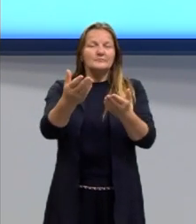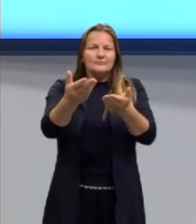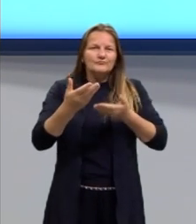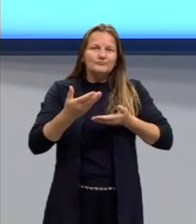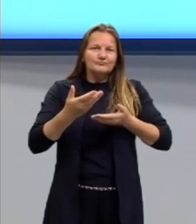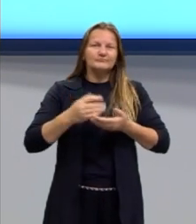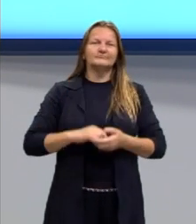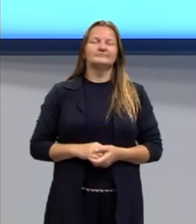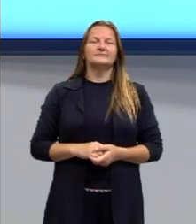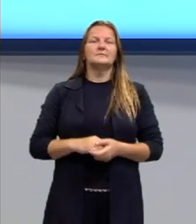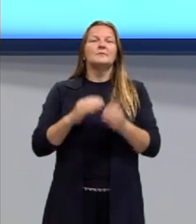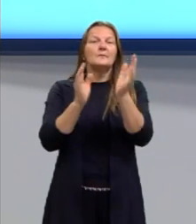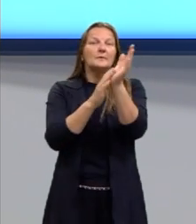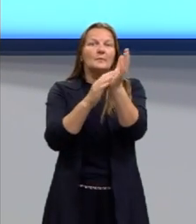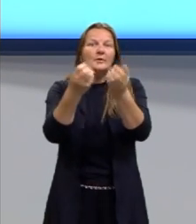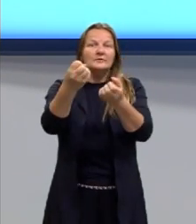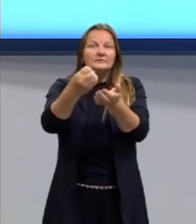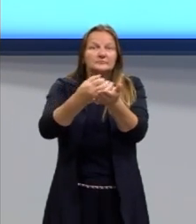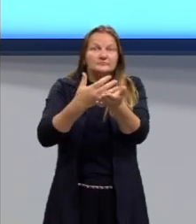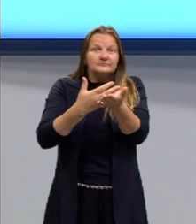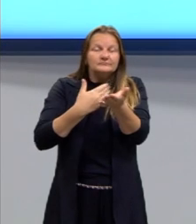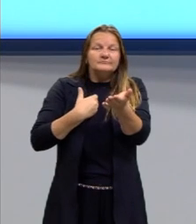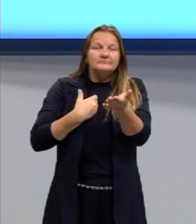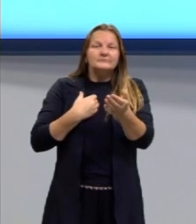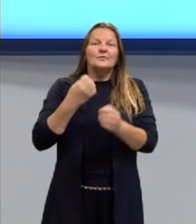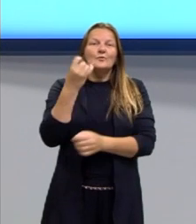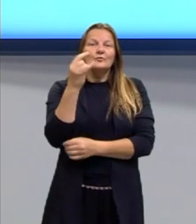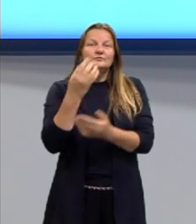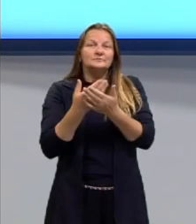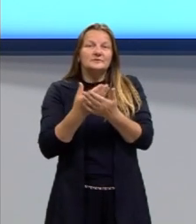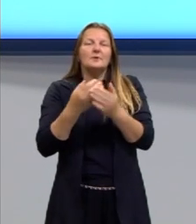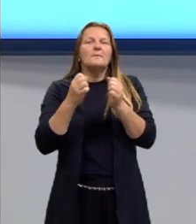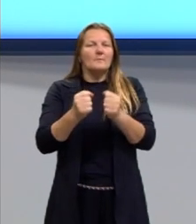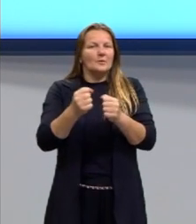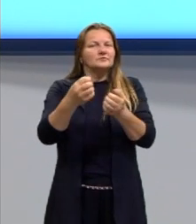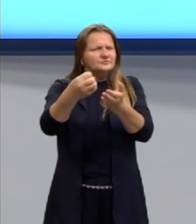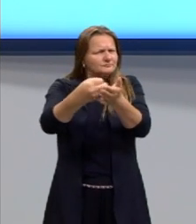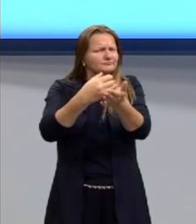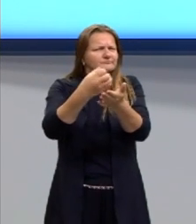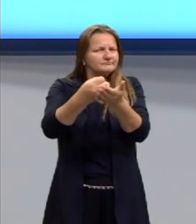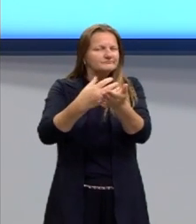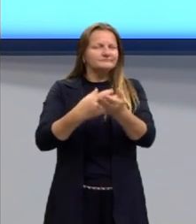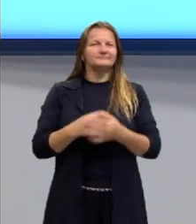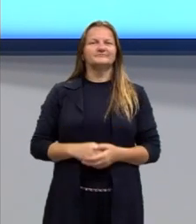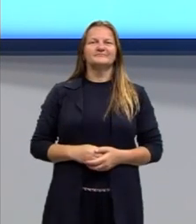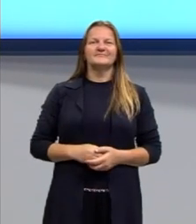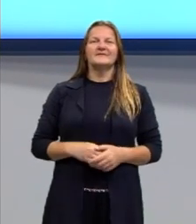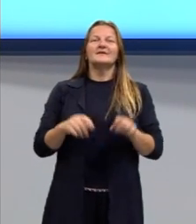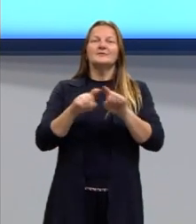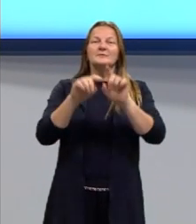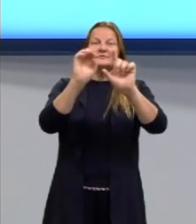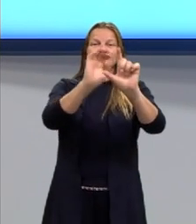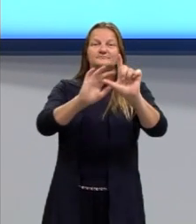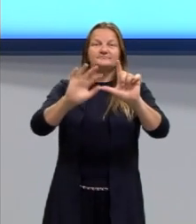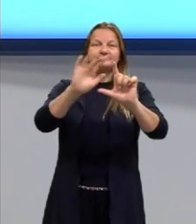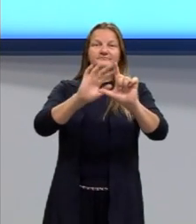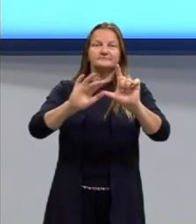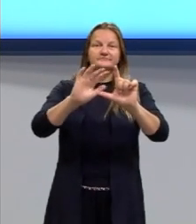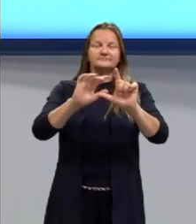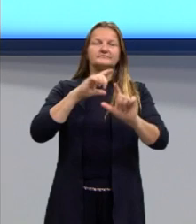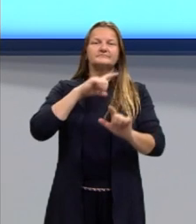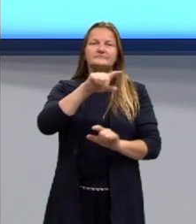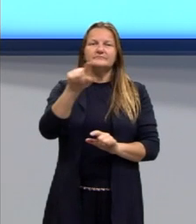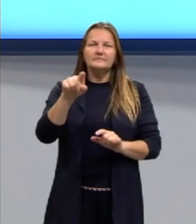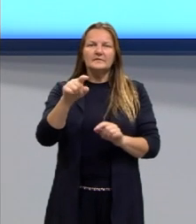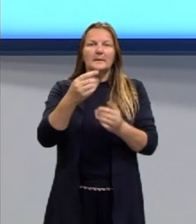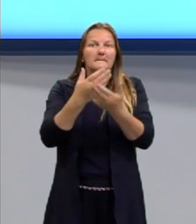deixar alguma sugestão aí para essas últimas aulas também, fiquem à vontade. E ali no QR Code, caso vocês tenham